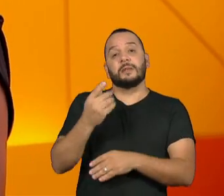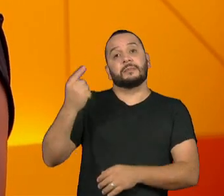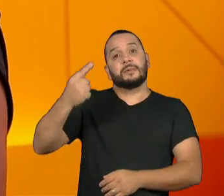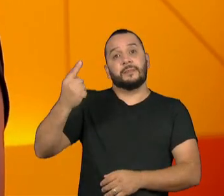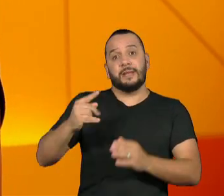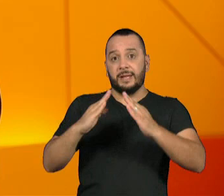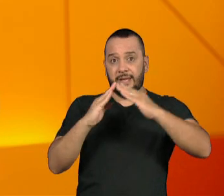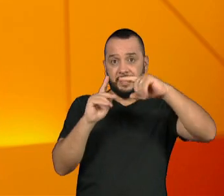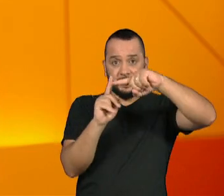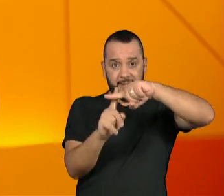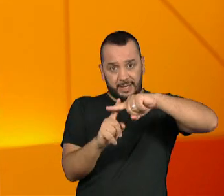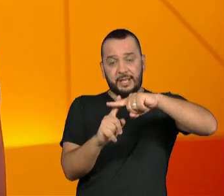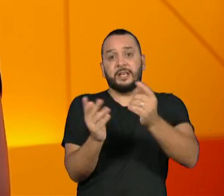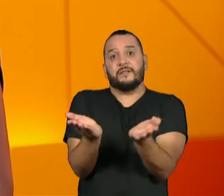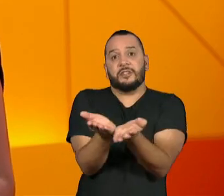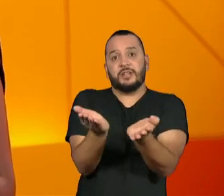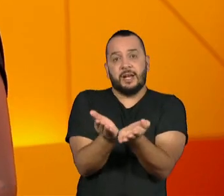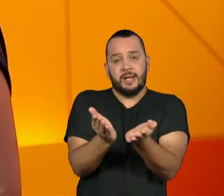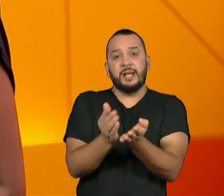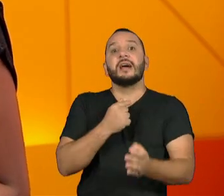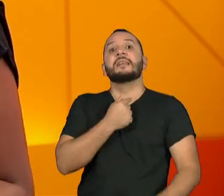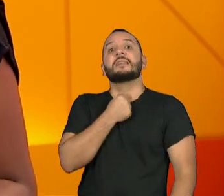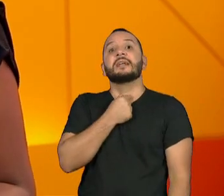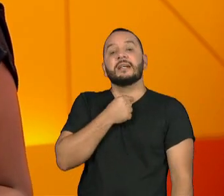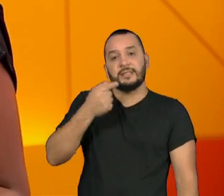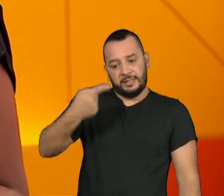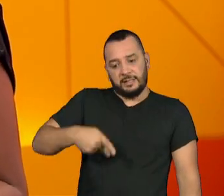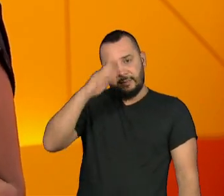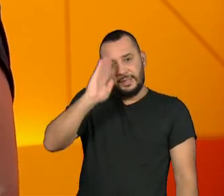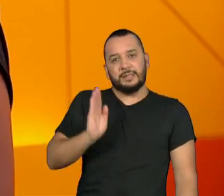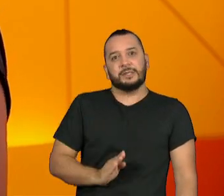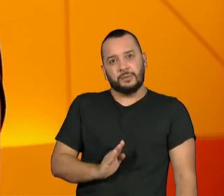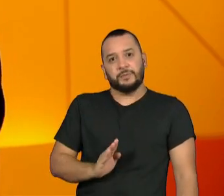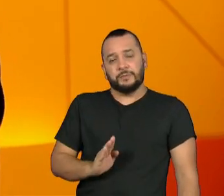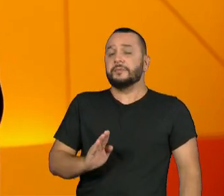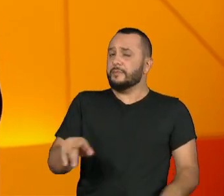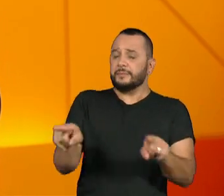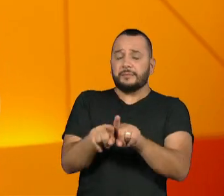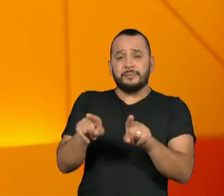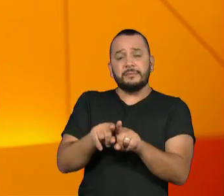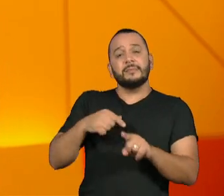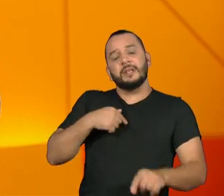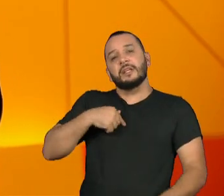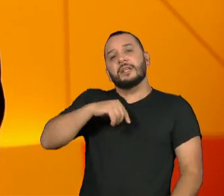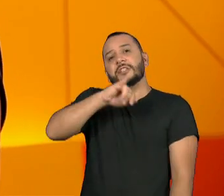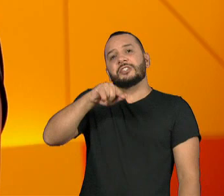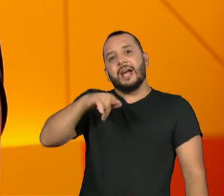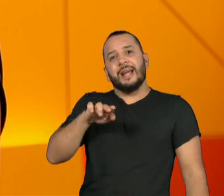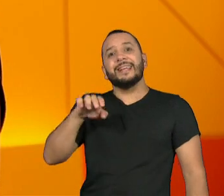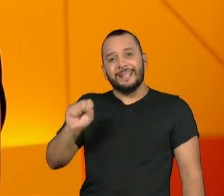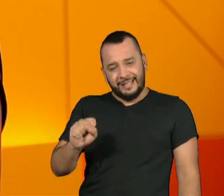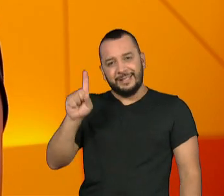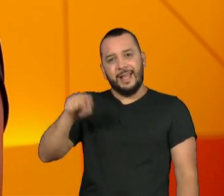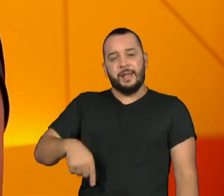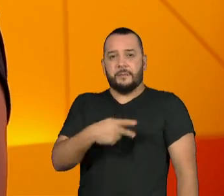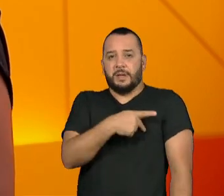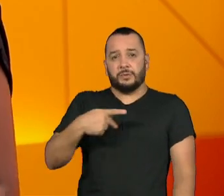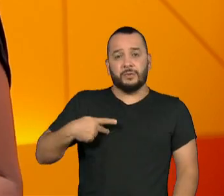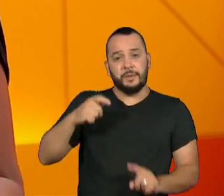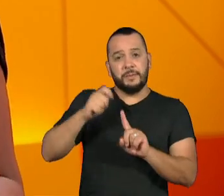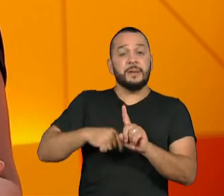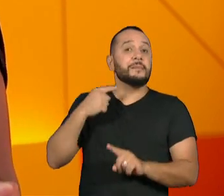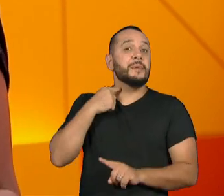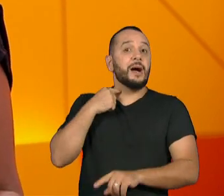central aqui de São Paulo. A paraense Jacques Chanel foi instalada pastora em maio do ano passado. E além da